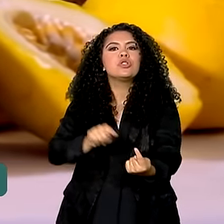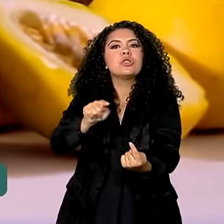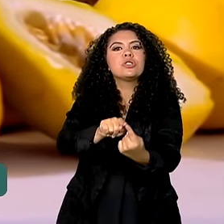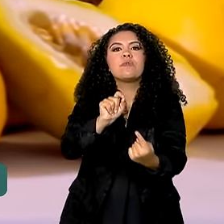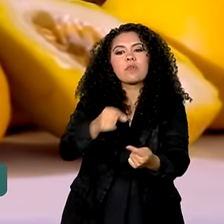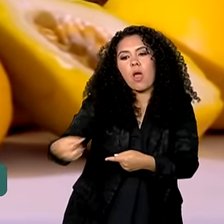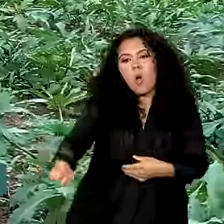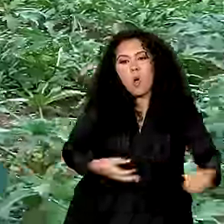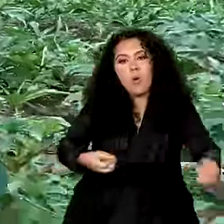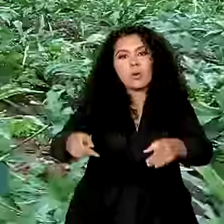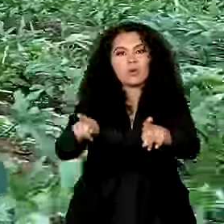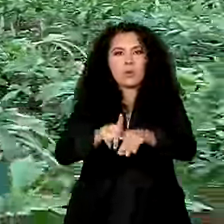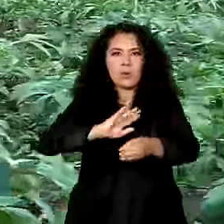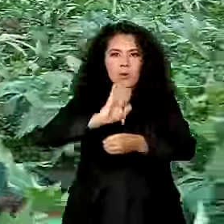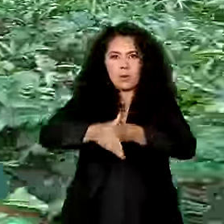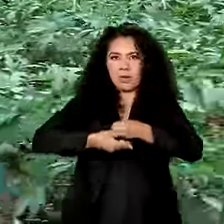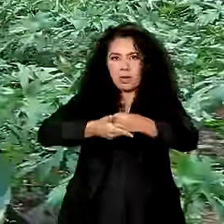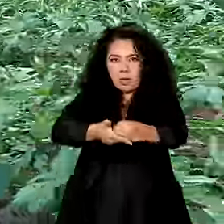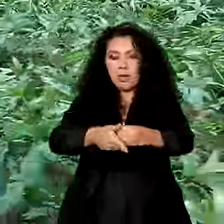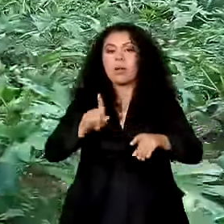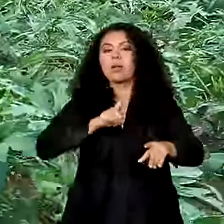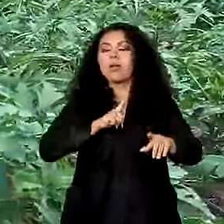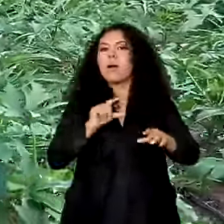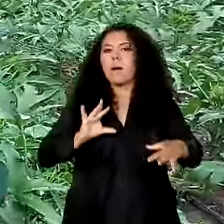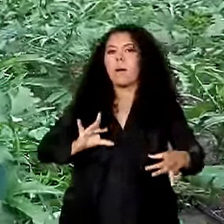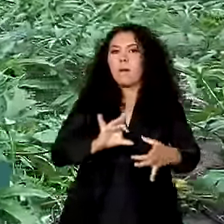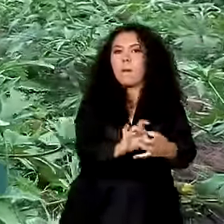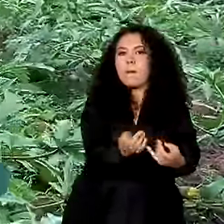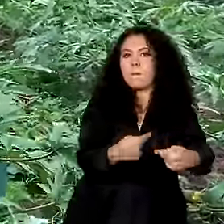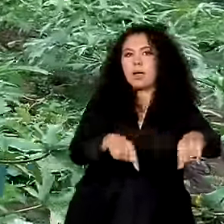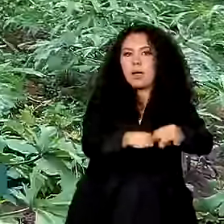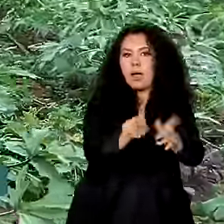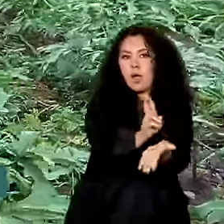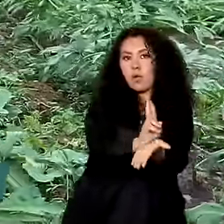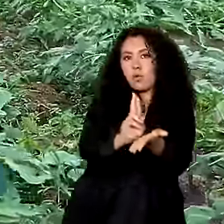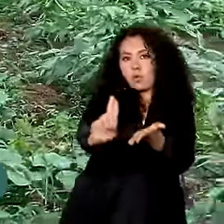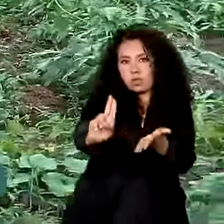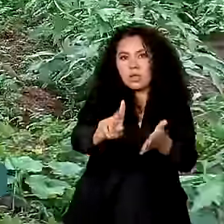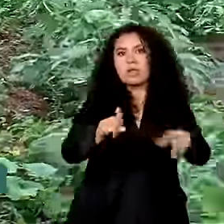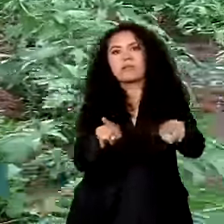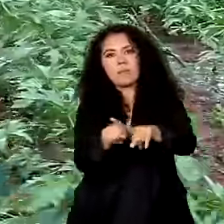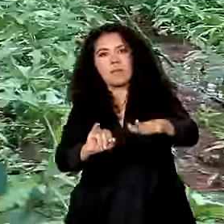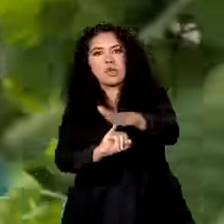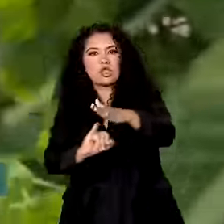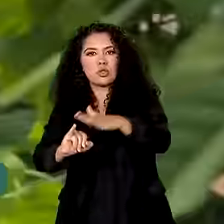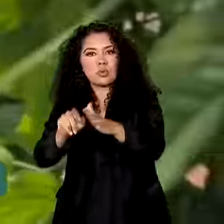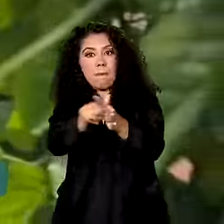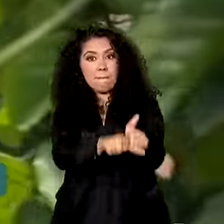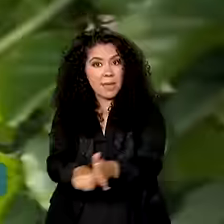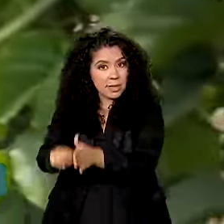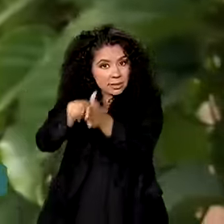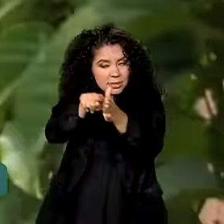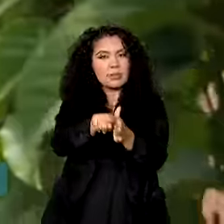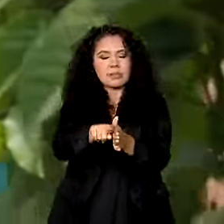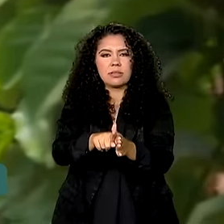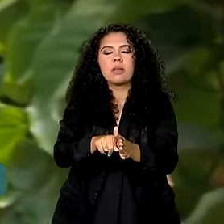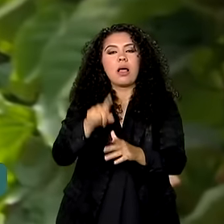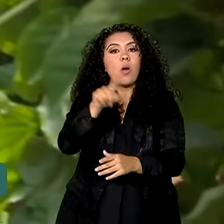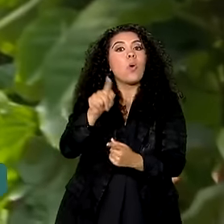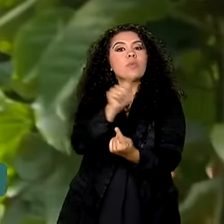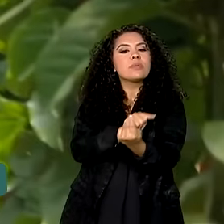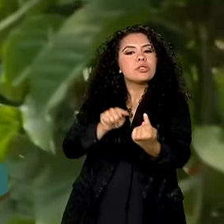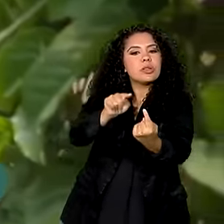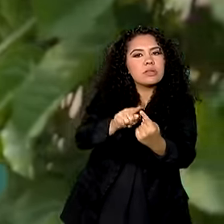sustentabilidade e é desenvolvido em parceria com universidades e institutos de pesquisa. Busca localizar